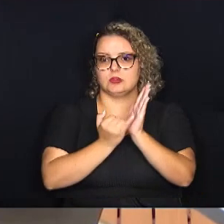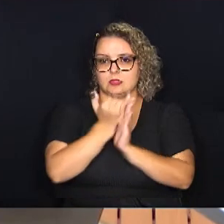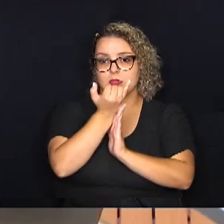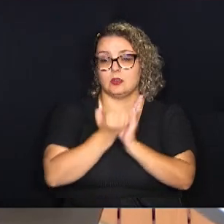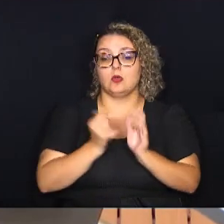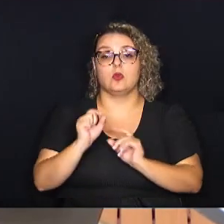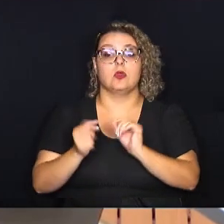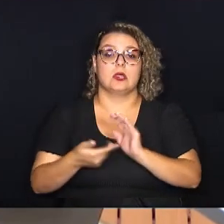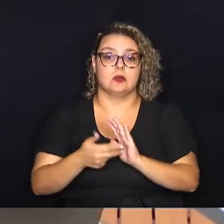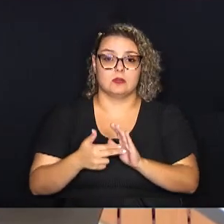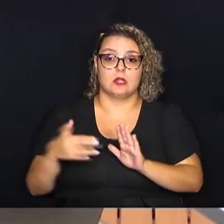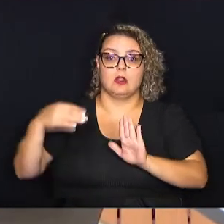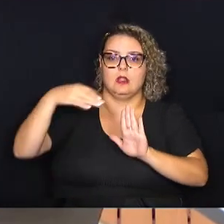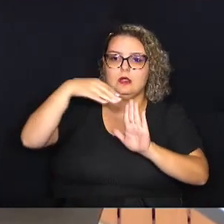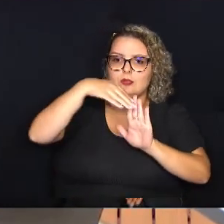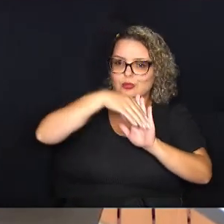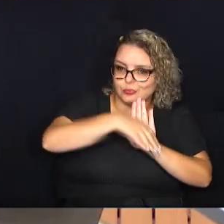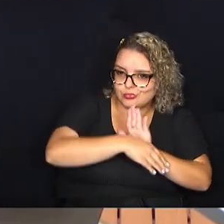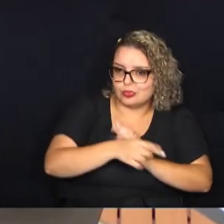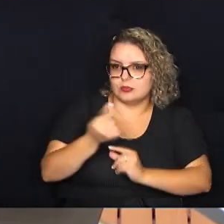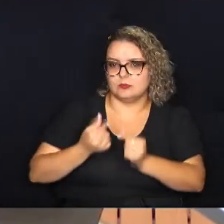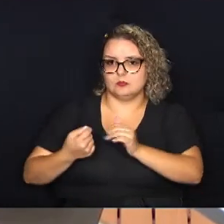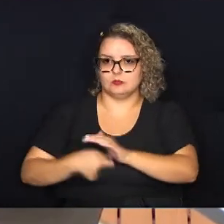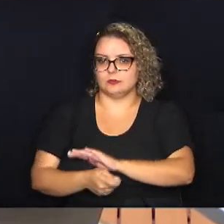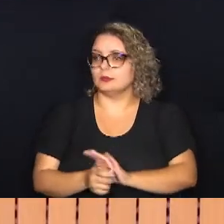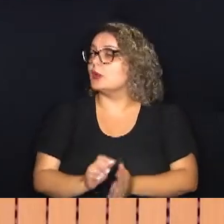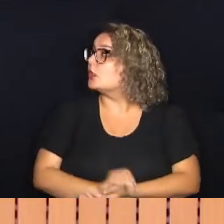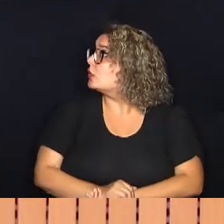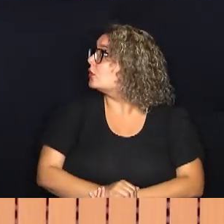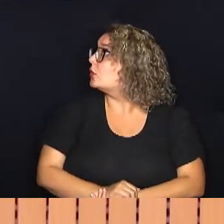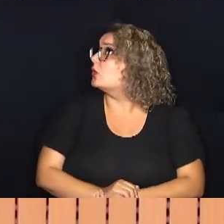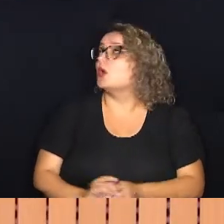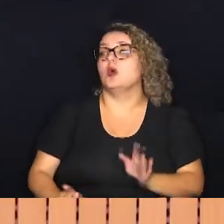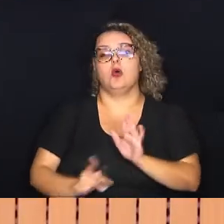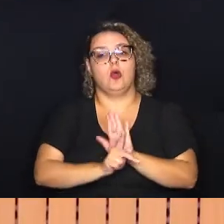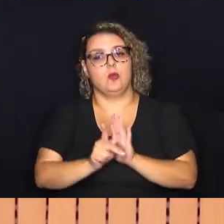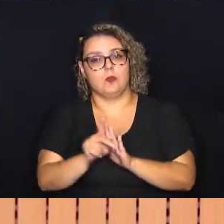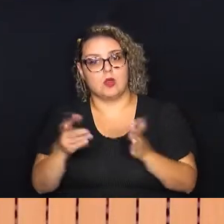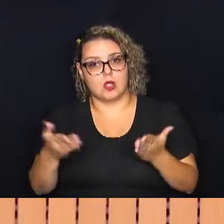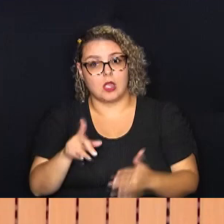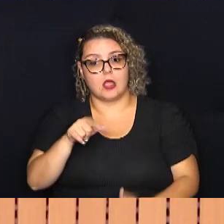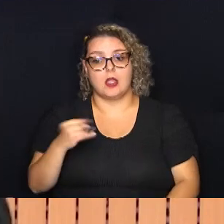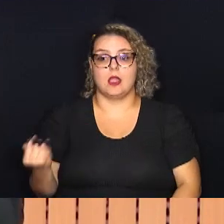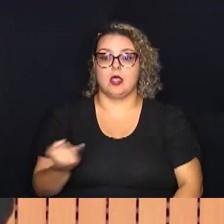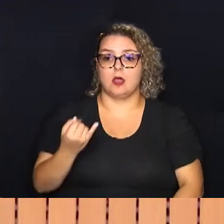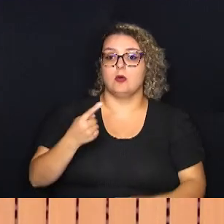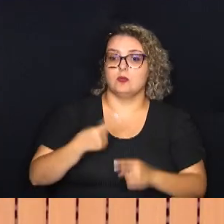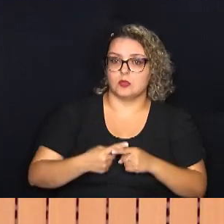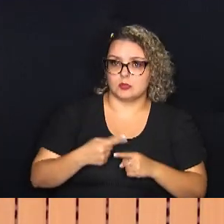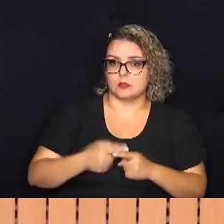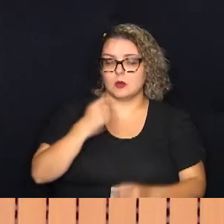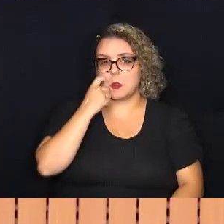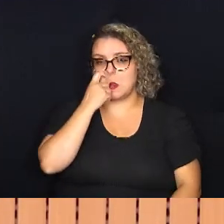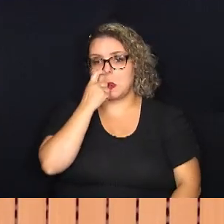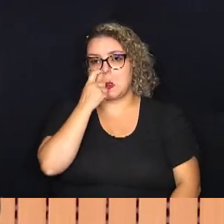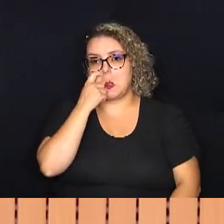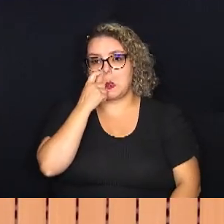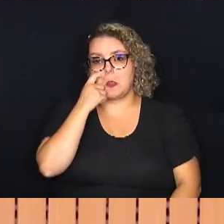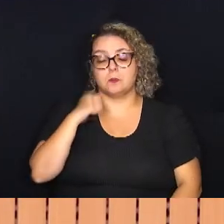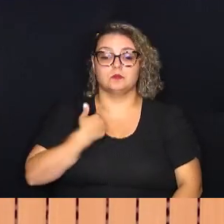inflação, ou seja, têm queda real de investimento. O projeto de hoje é muito importante porque